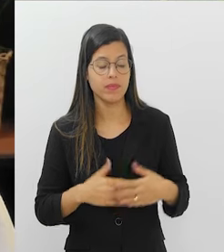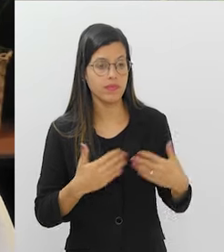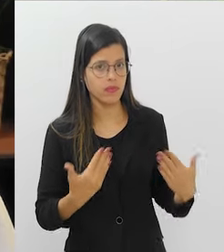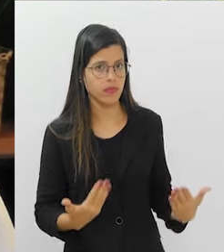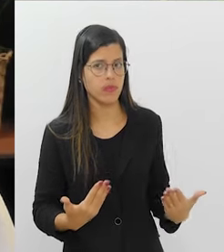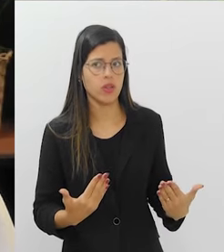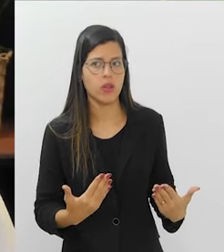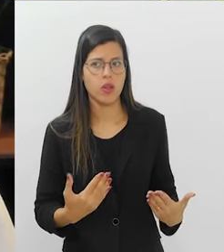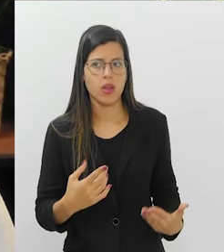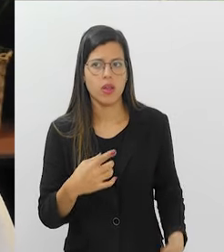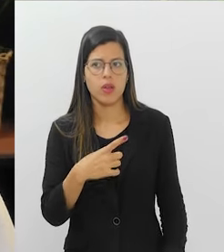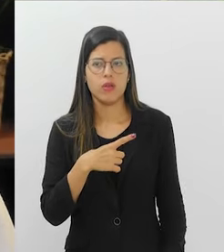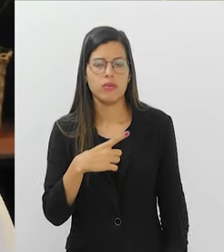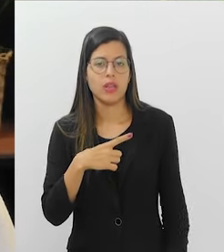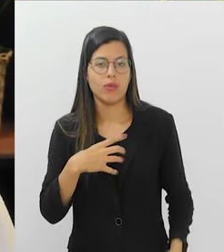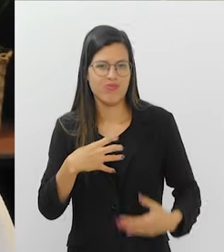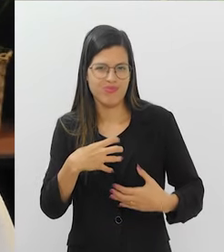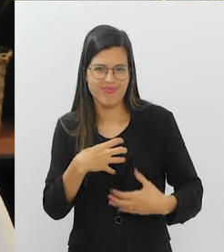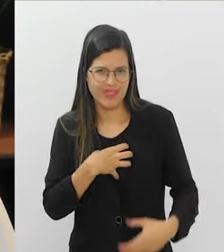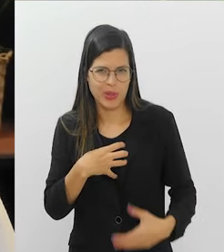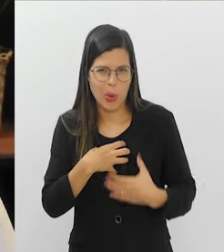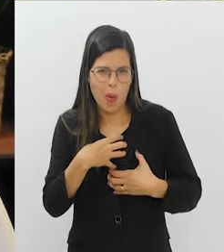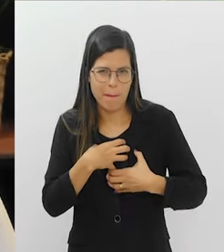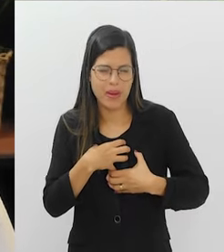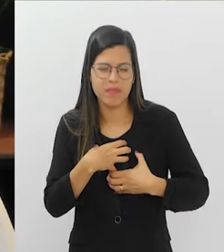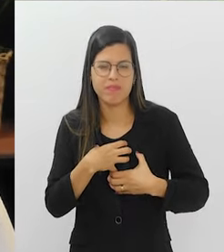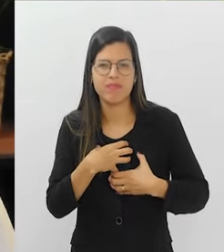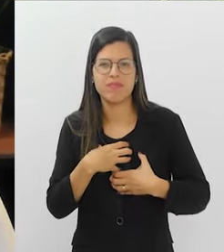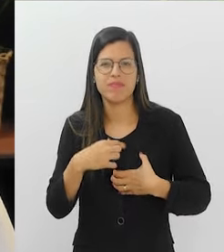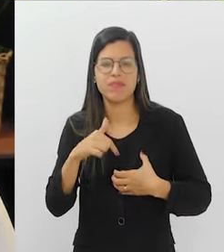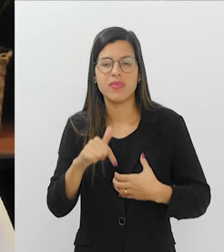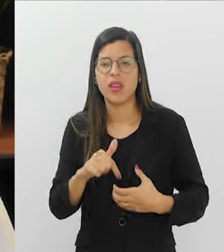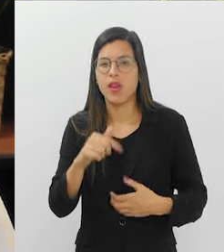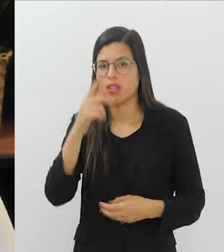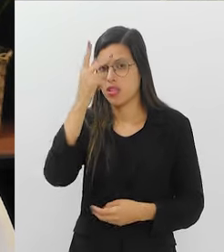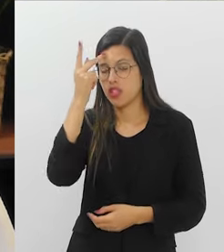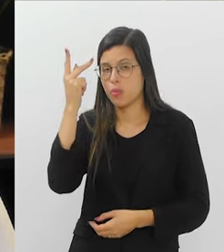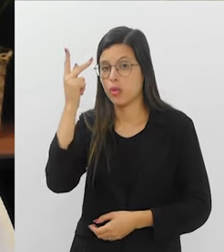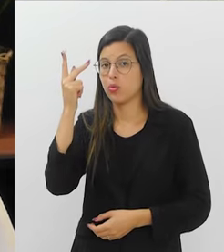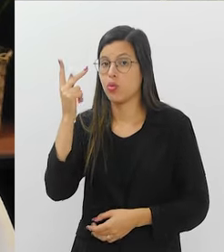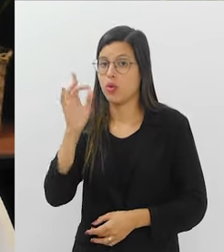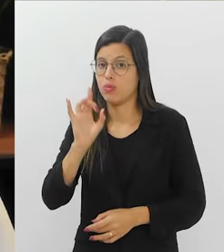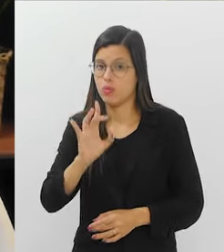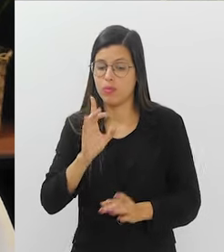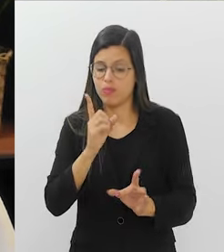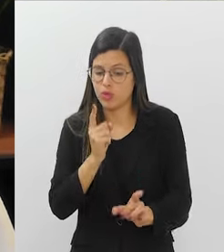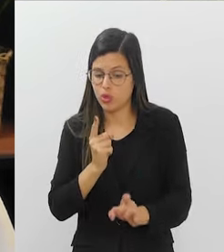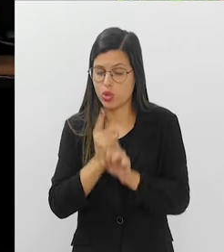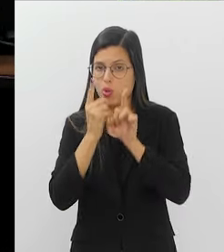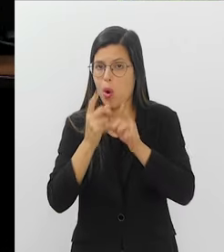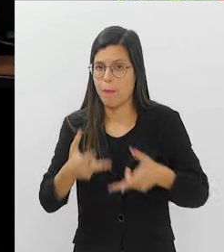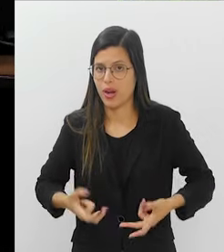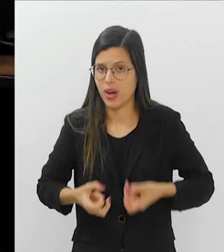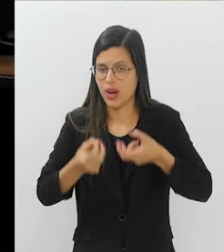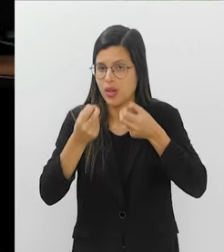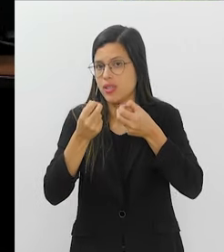quando eu já tenho alguns tipos de sintomas, né? Porque as pessoas, você acabou de falar, as pessoas só descobrem o câncer quando já estão